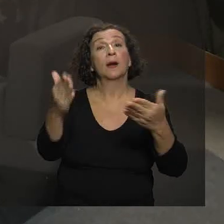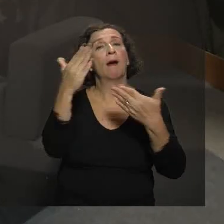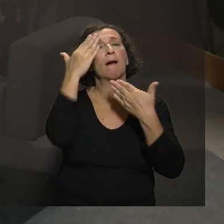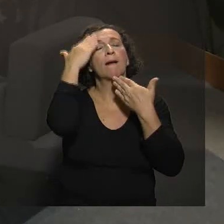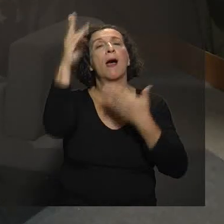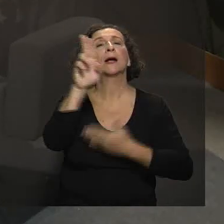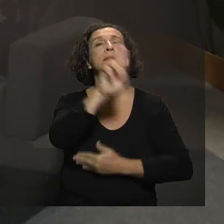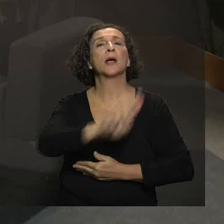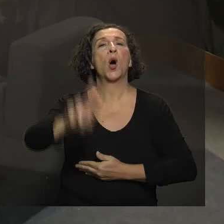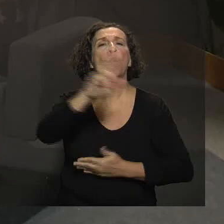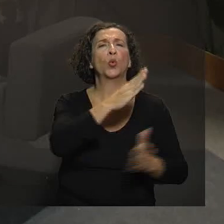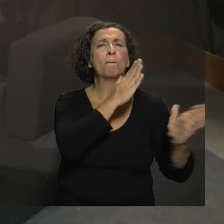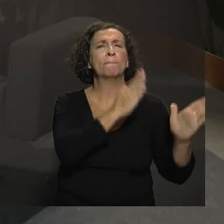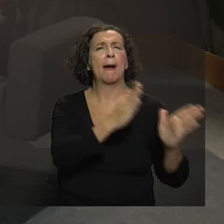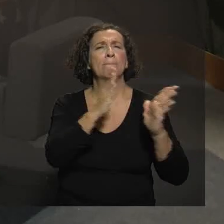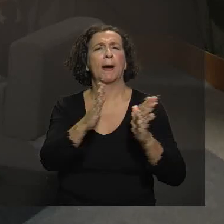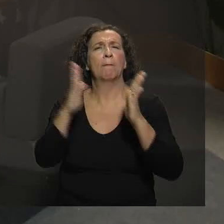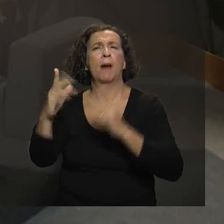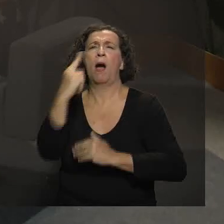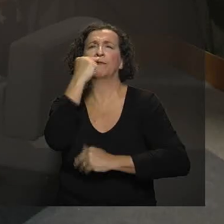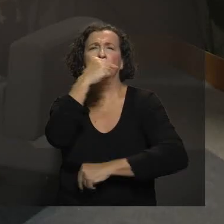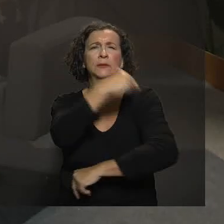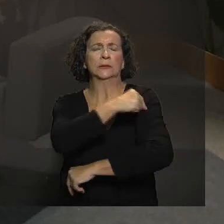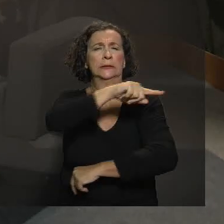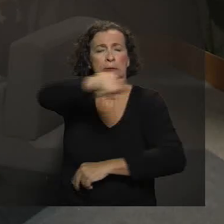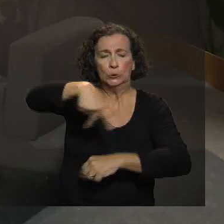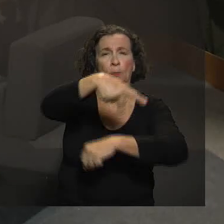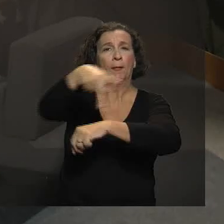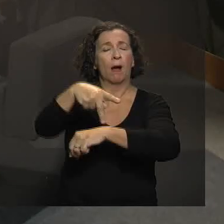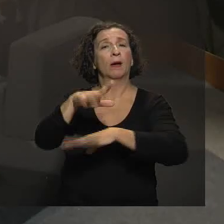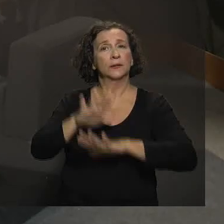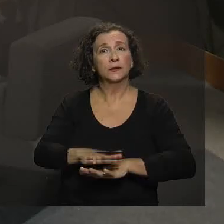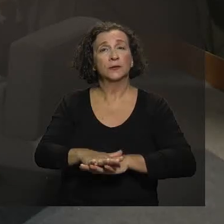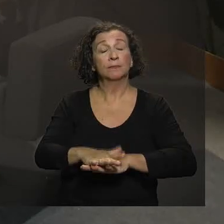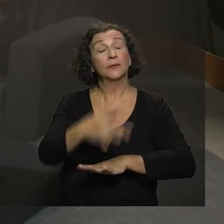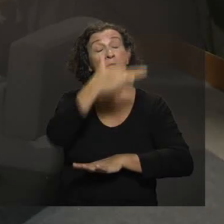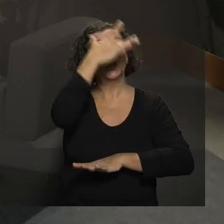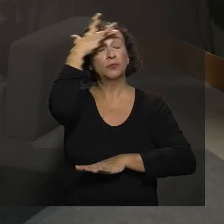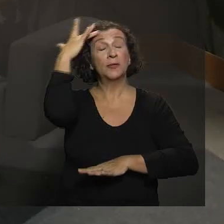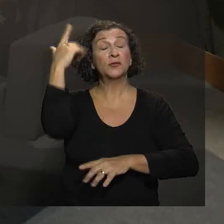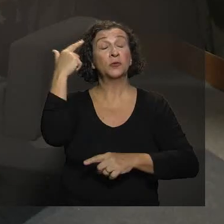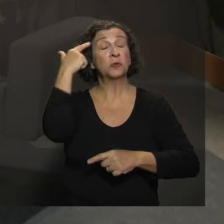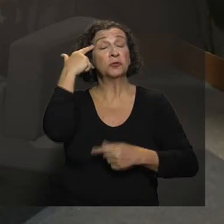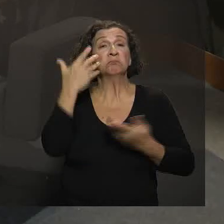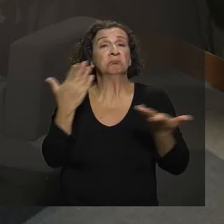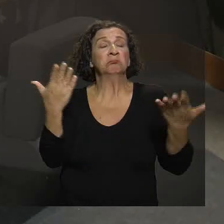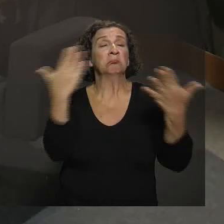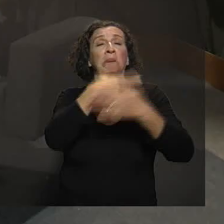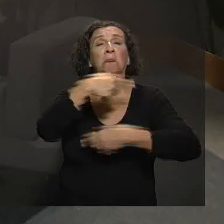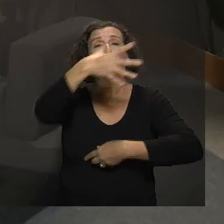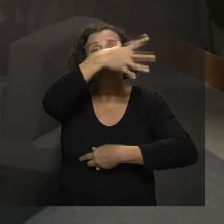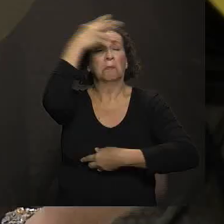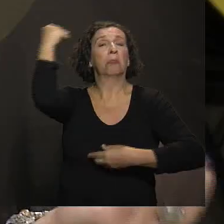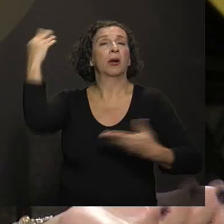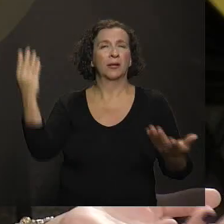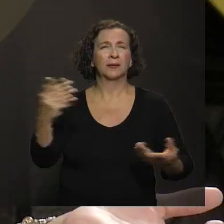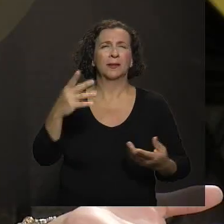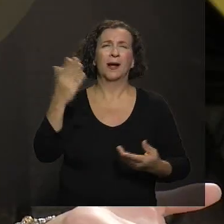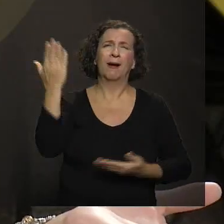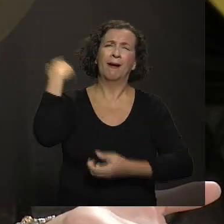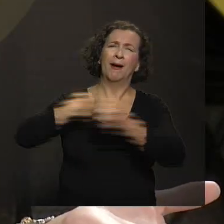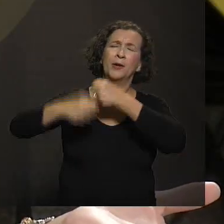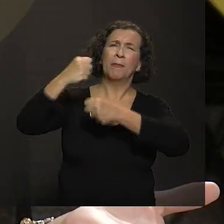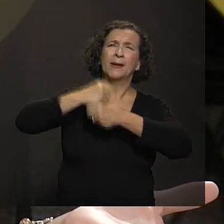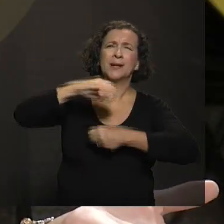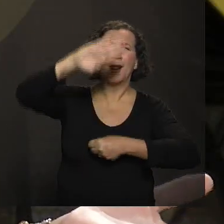ao uso sistemático de vacinas no país inteiro. E aí, as pessoas perdem a percepção do risco. Você lembra, no início do ano passado, a